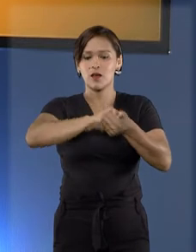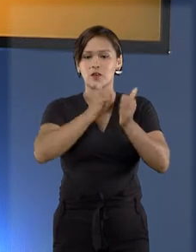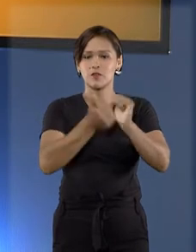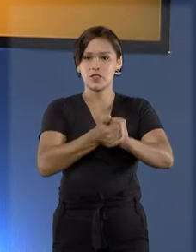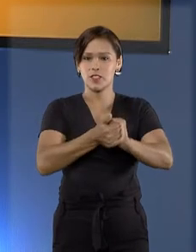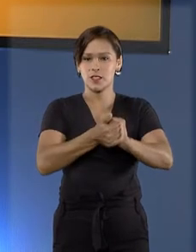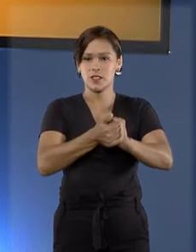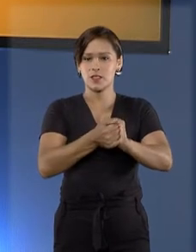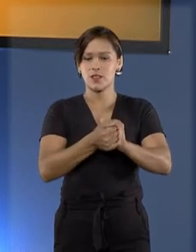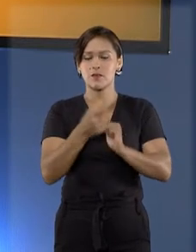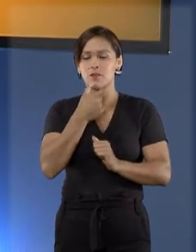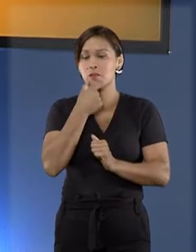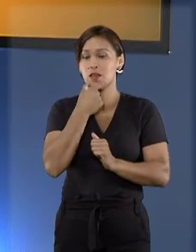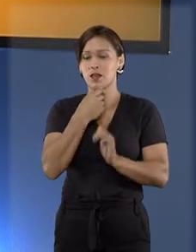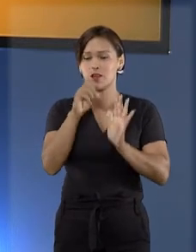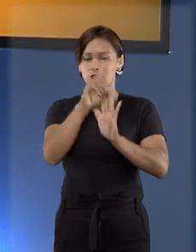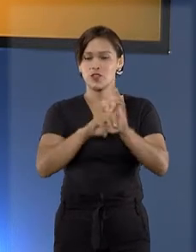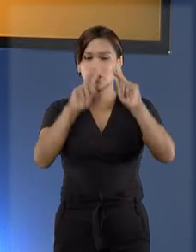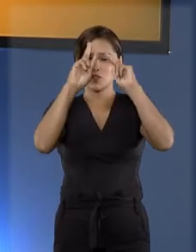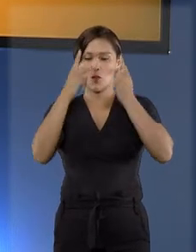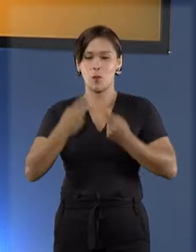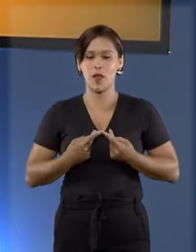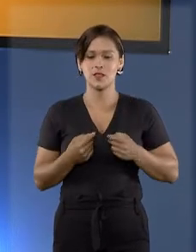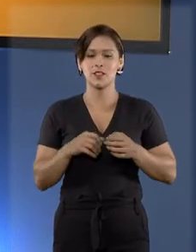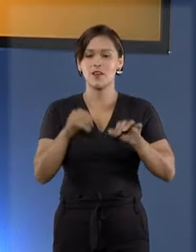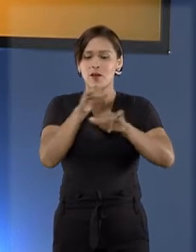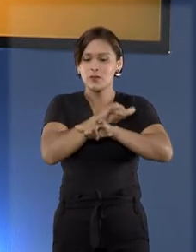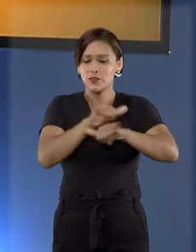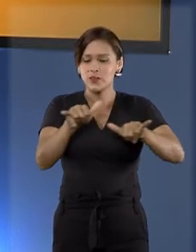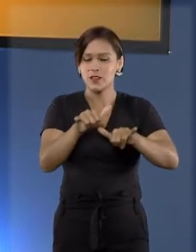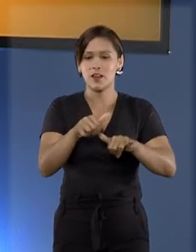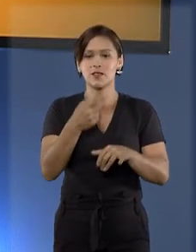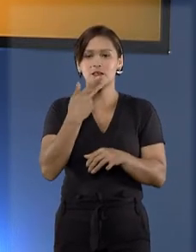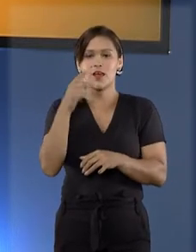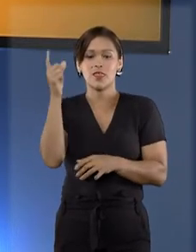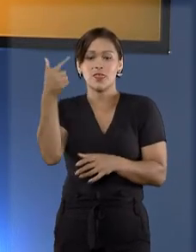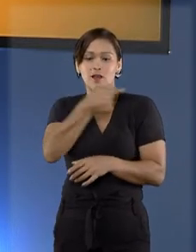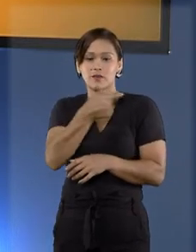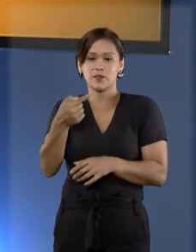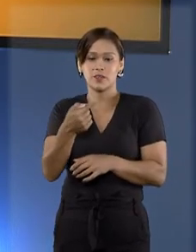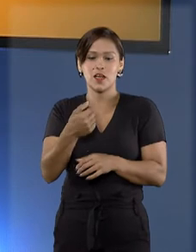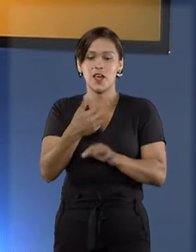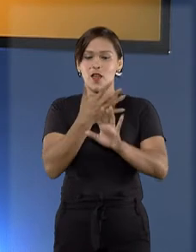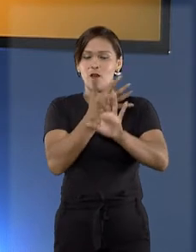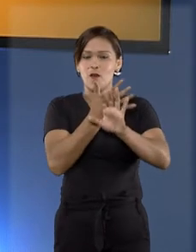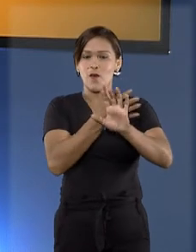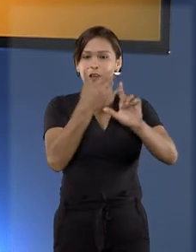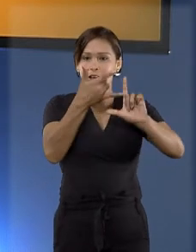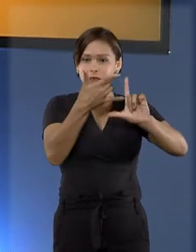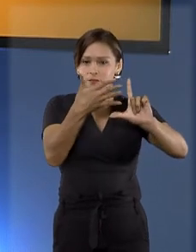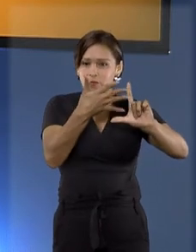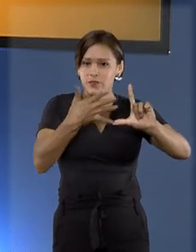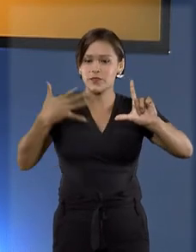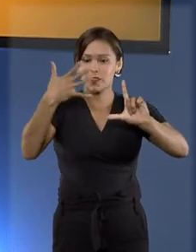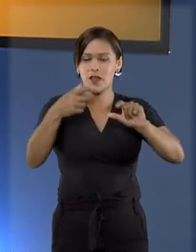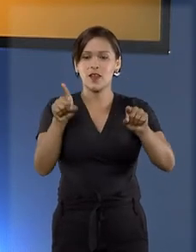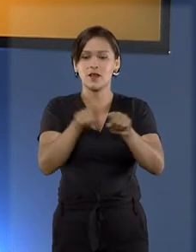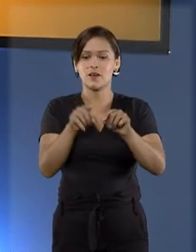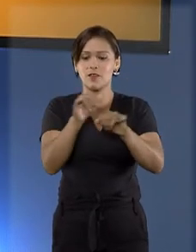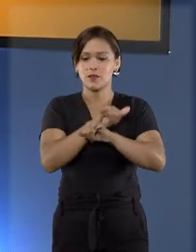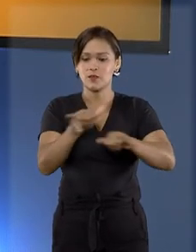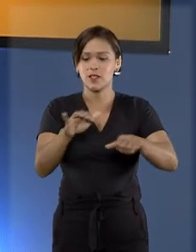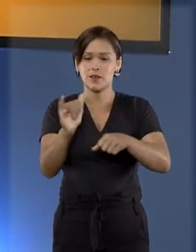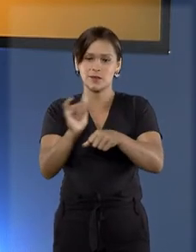de Direitos Humanos, lançado na última semana em um evento realizado por videoconferência e transmitido pelo